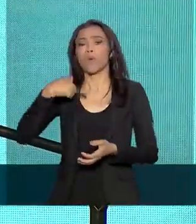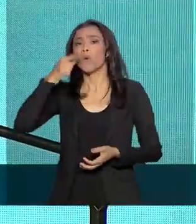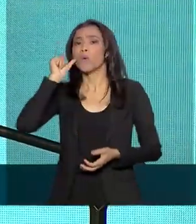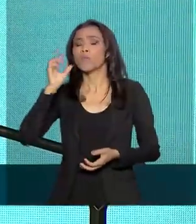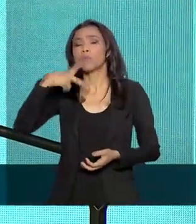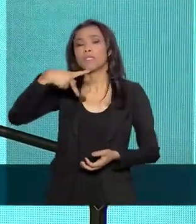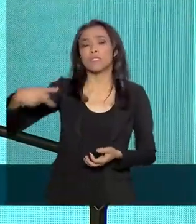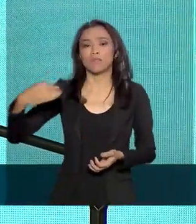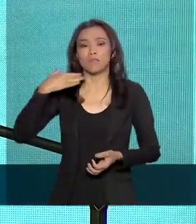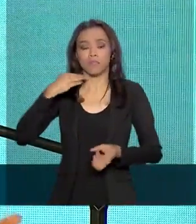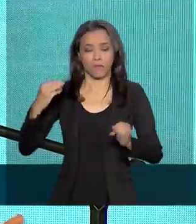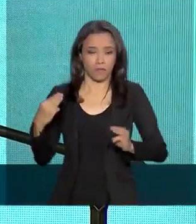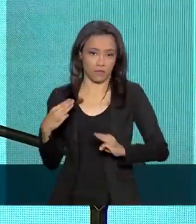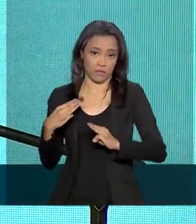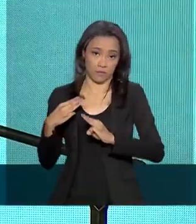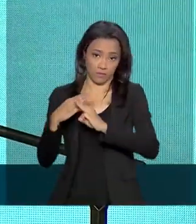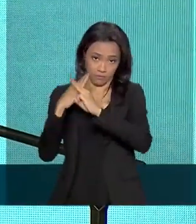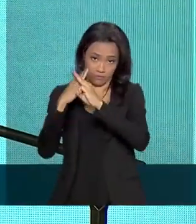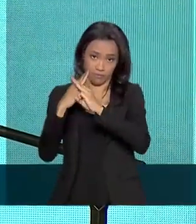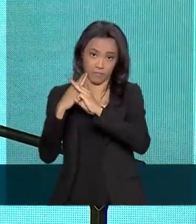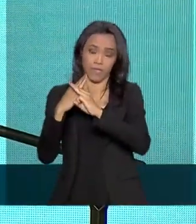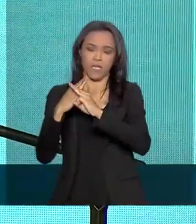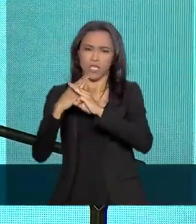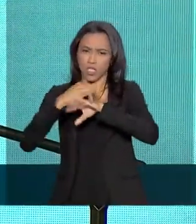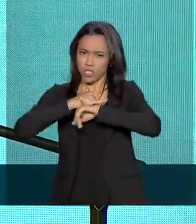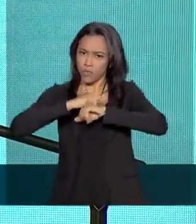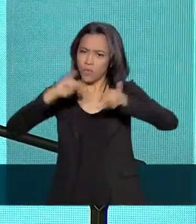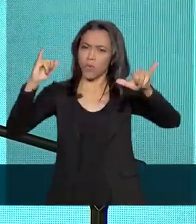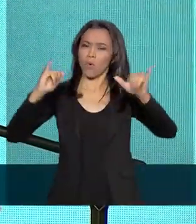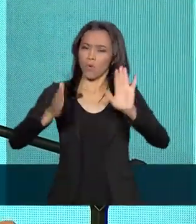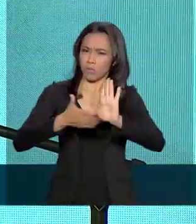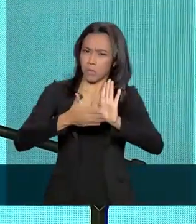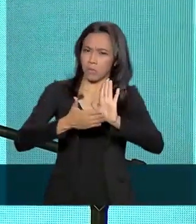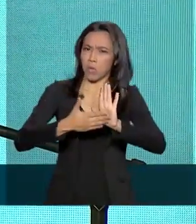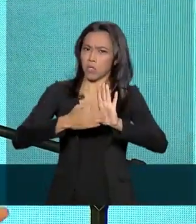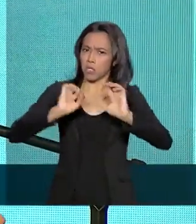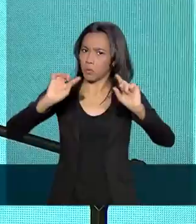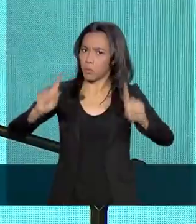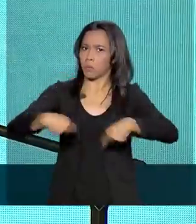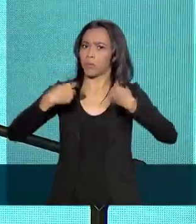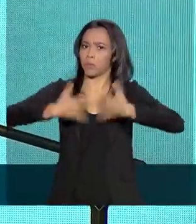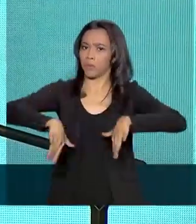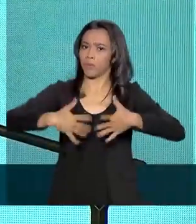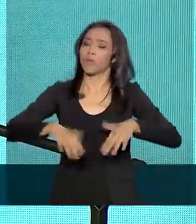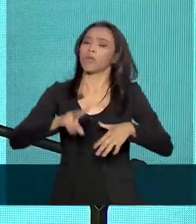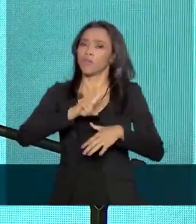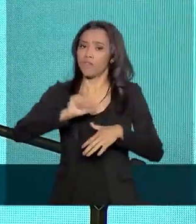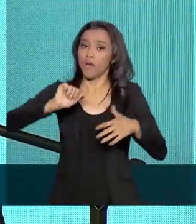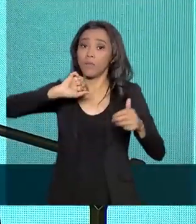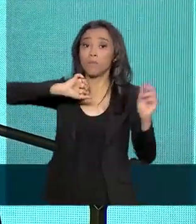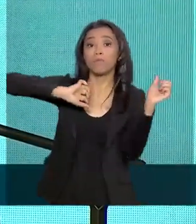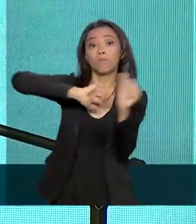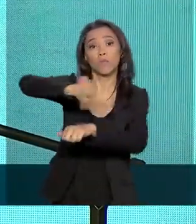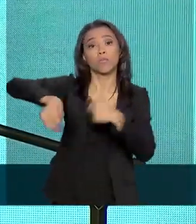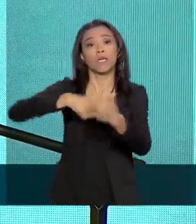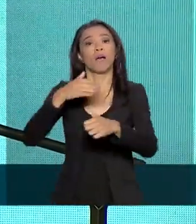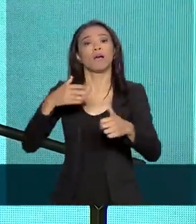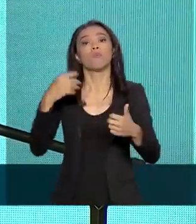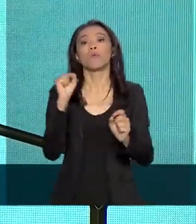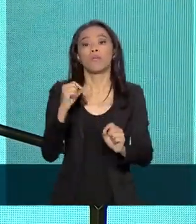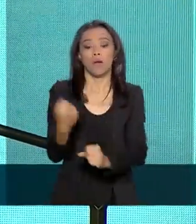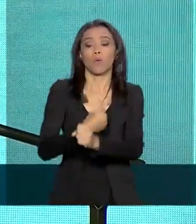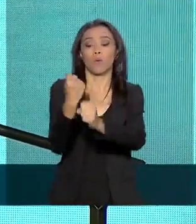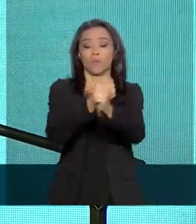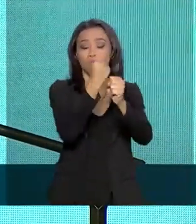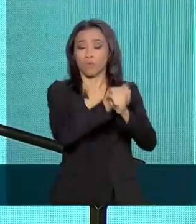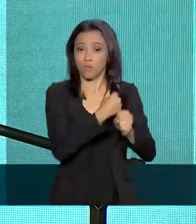Econômica, lançou um plano audacioso que vai revolucionar, sim, a construção civil no Brasil,